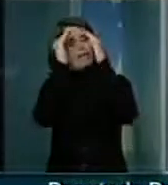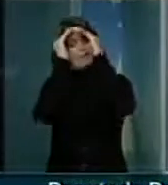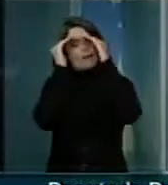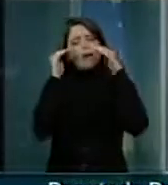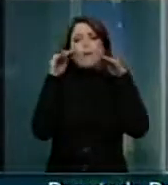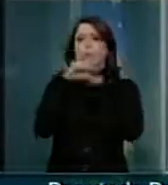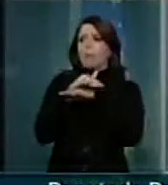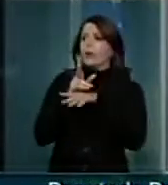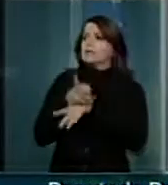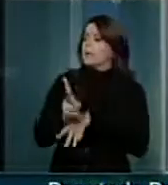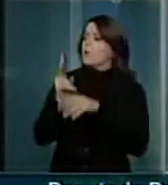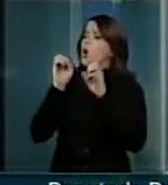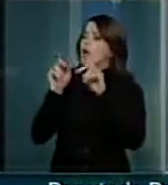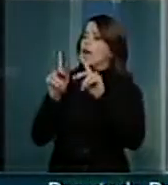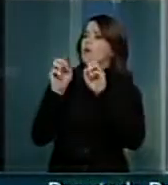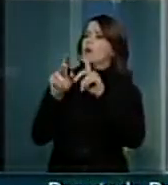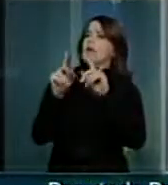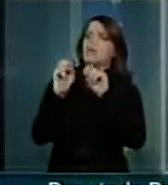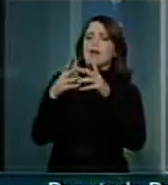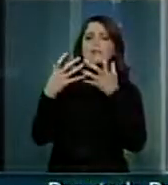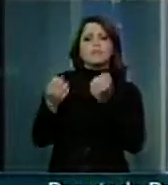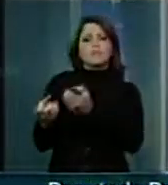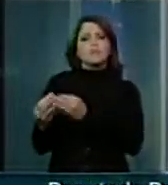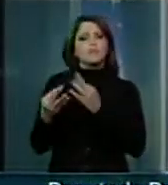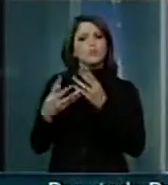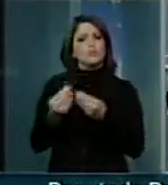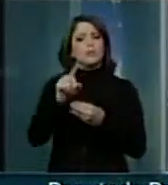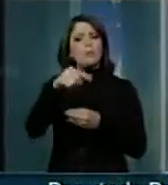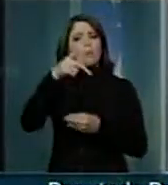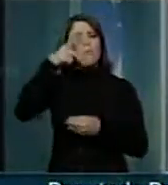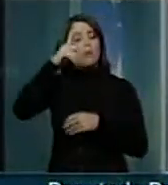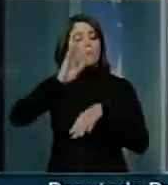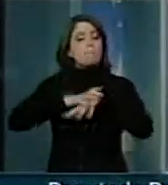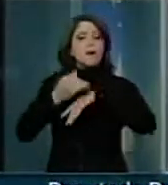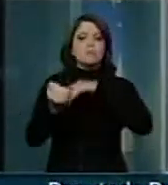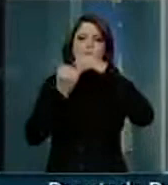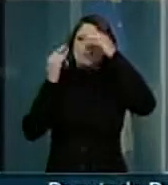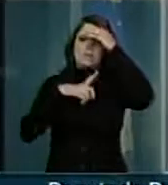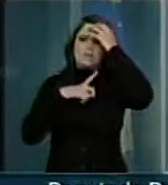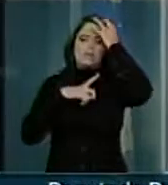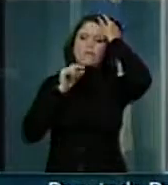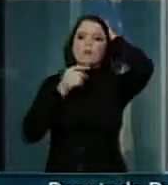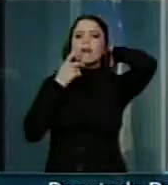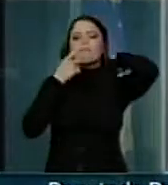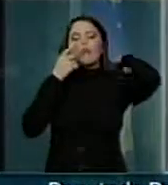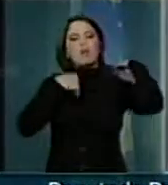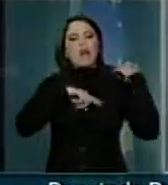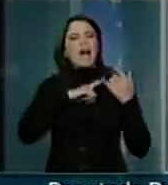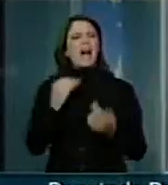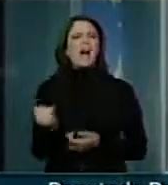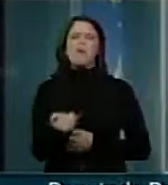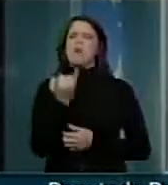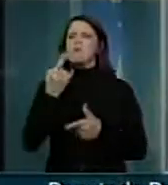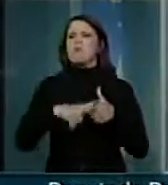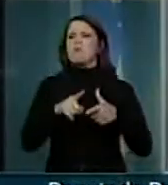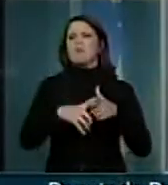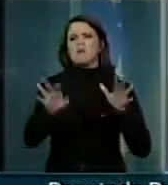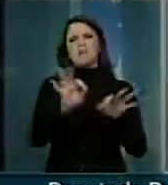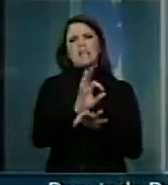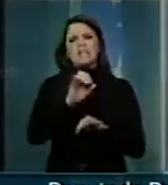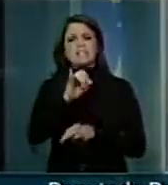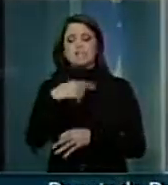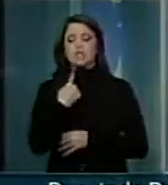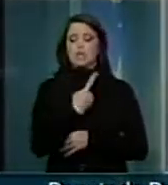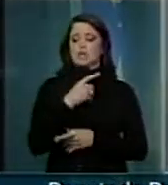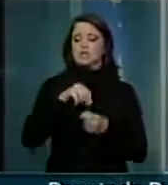E ela continua. Depois, alguns dos nossos políticos mais importantes disseram que não teria importância alguma o